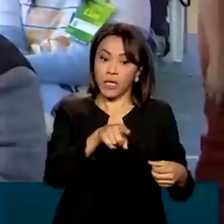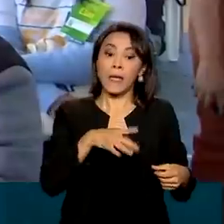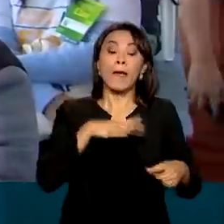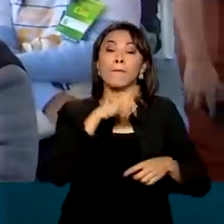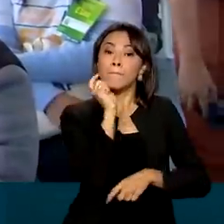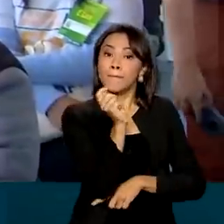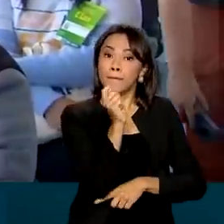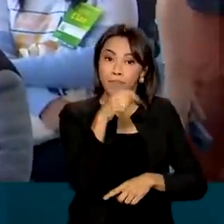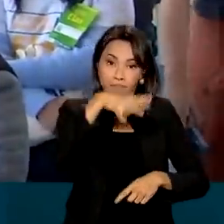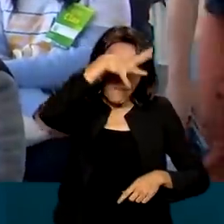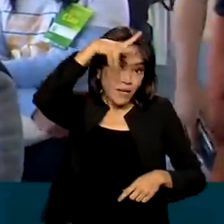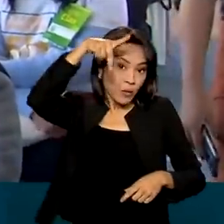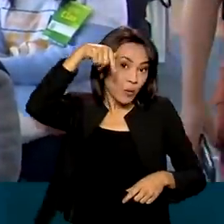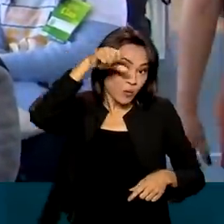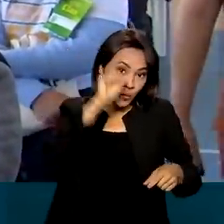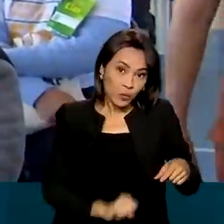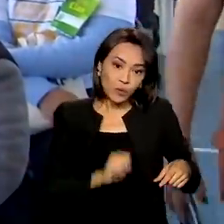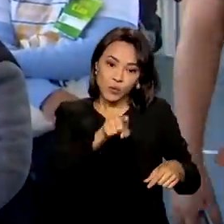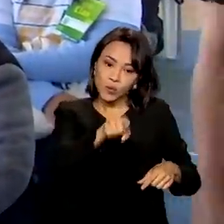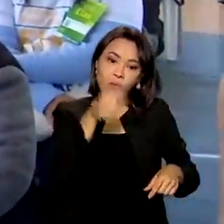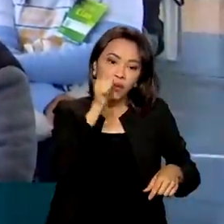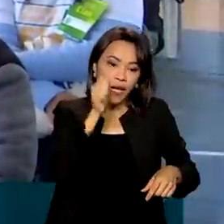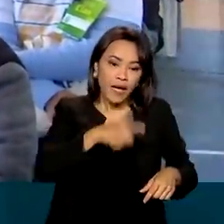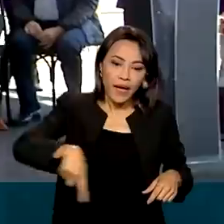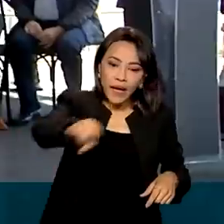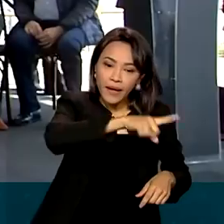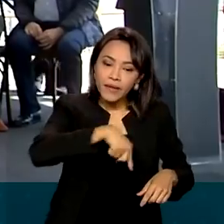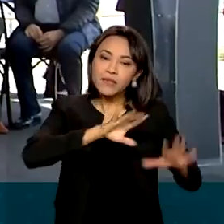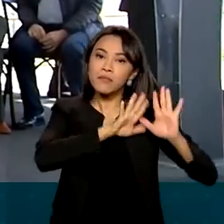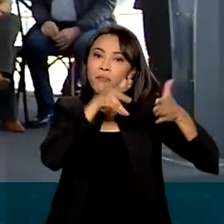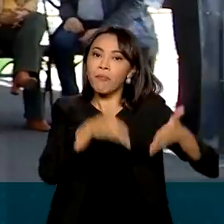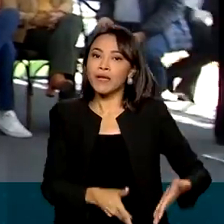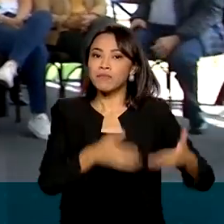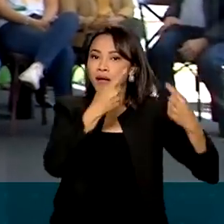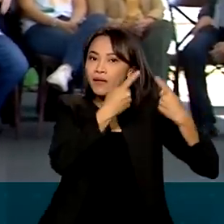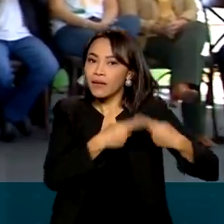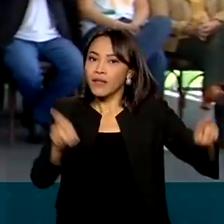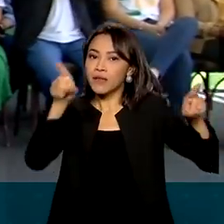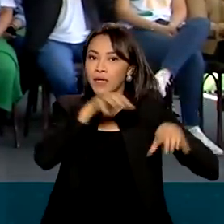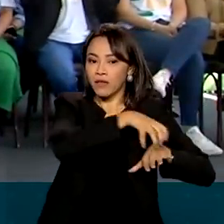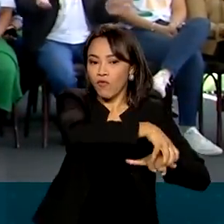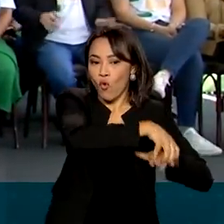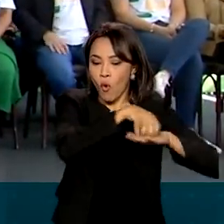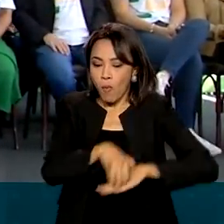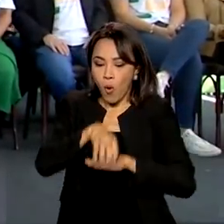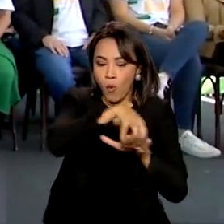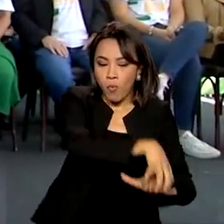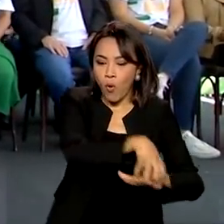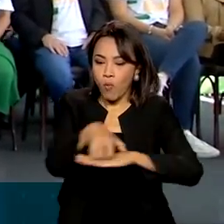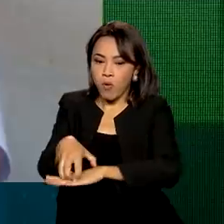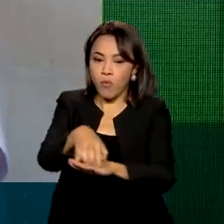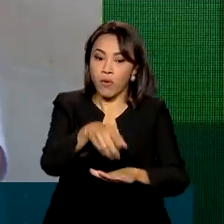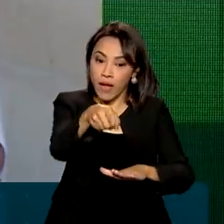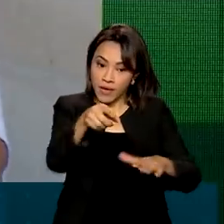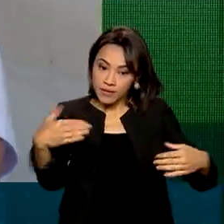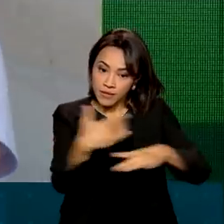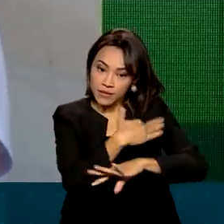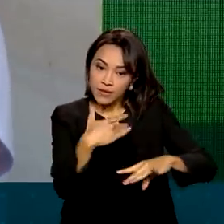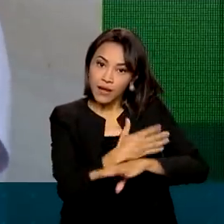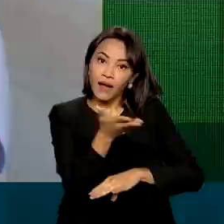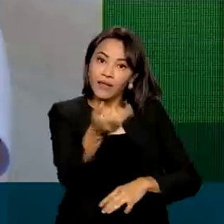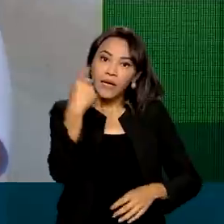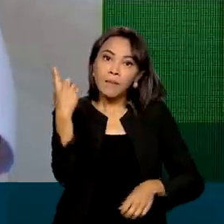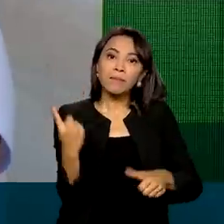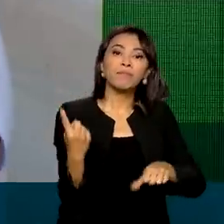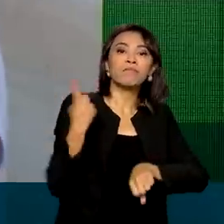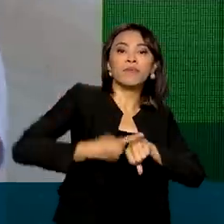Sul e autoridades participaram do lançamento da caravana Brasil Pra Elas. Campo Grande é a primeira